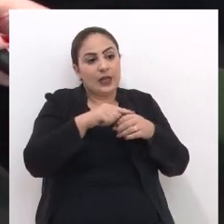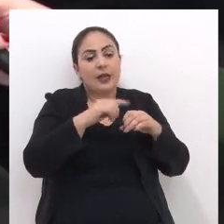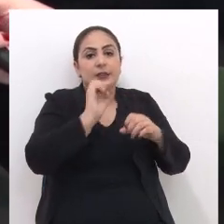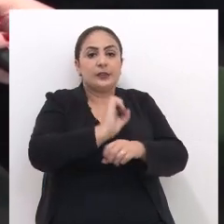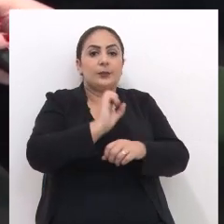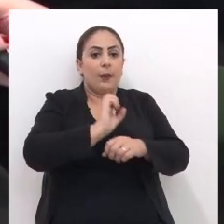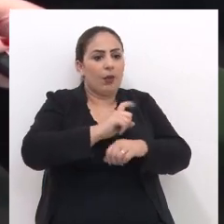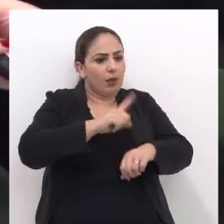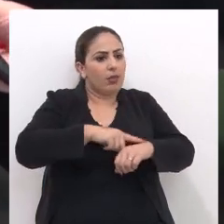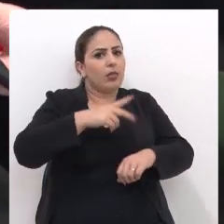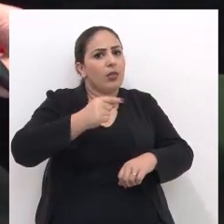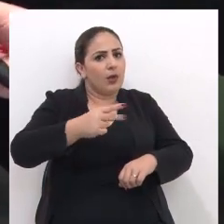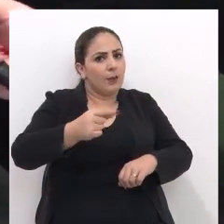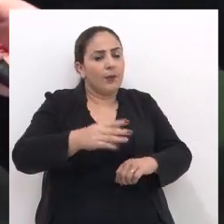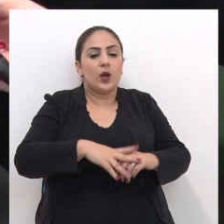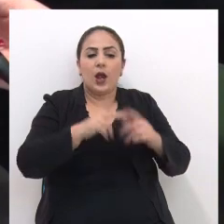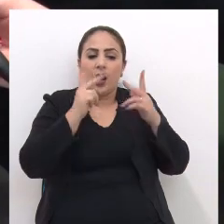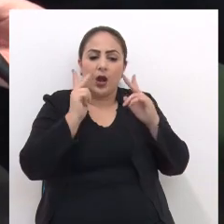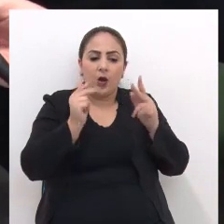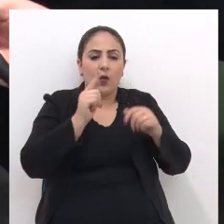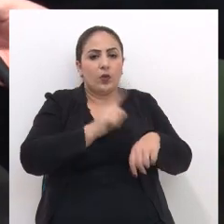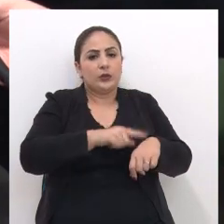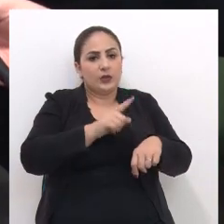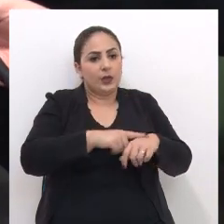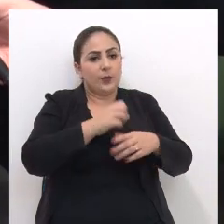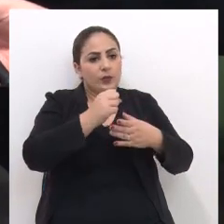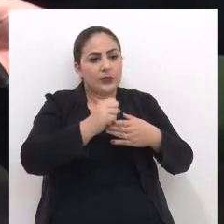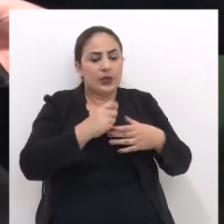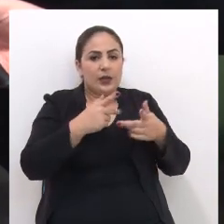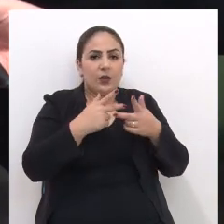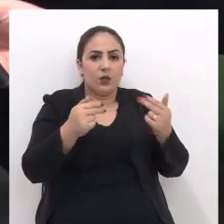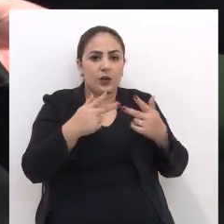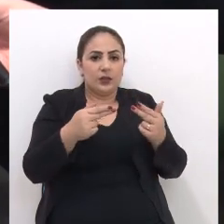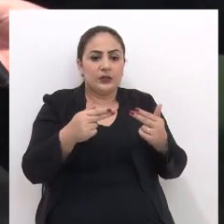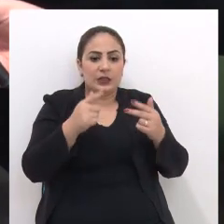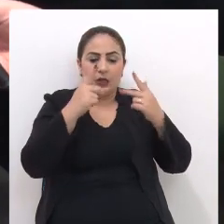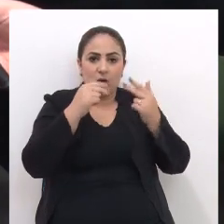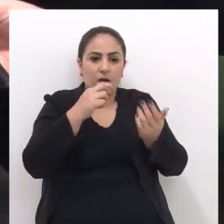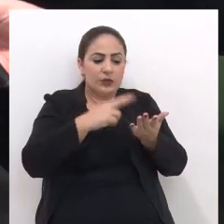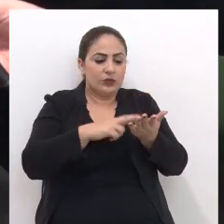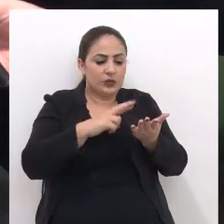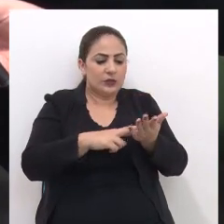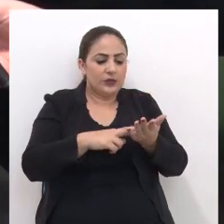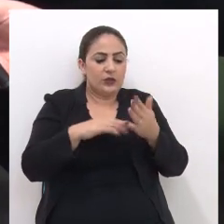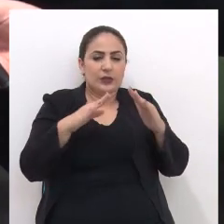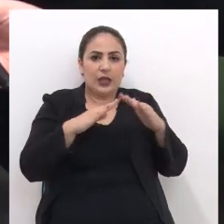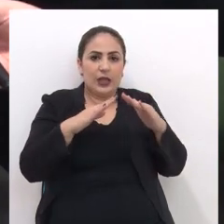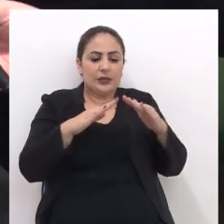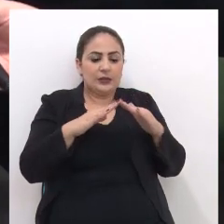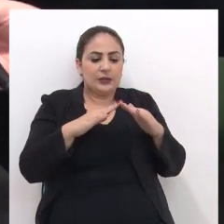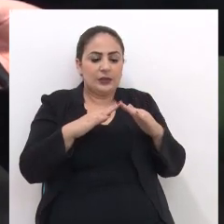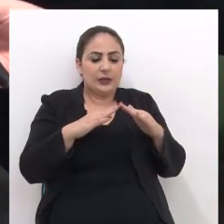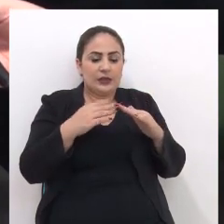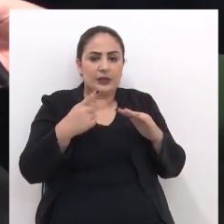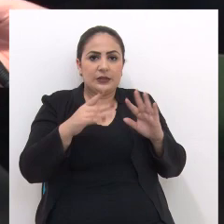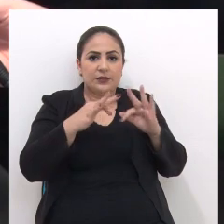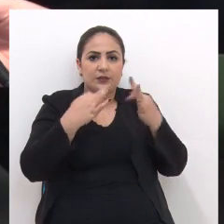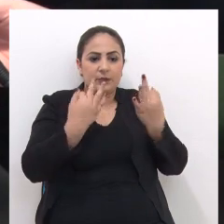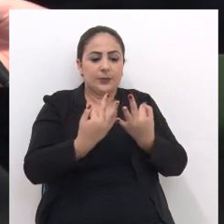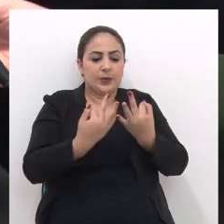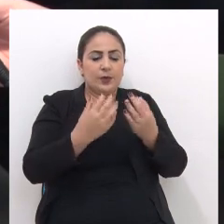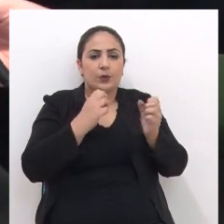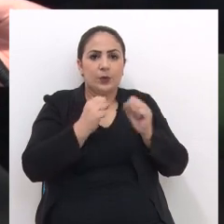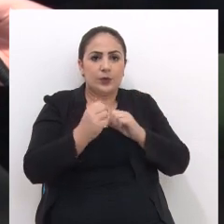Aguardam Há muito tempo E ao mesmo tempo Ela traz o benefício De que com a regularização Do imóvel Essas